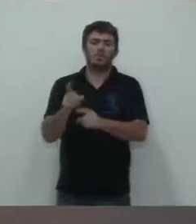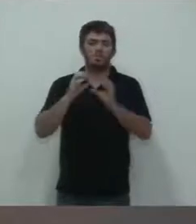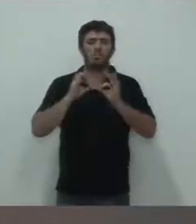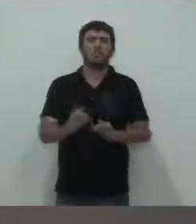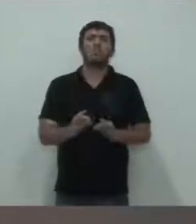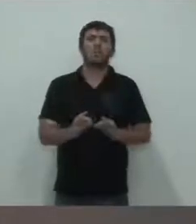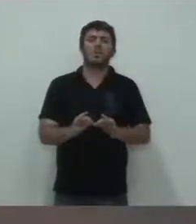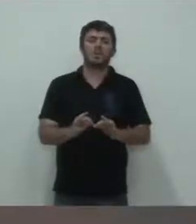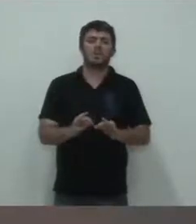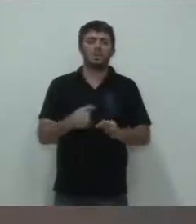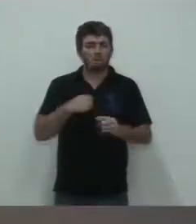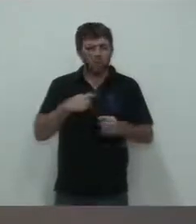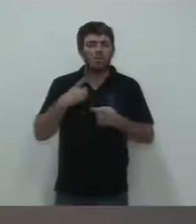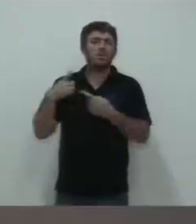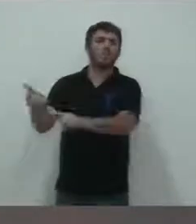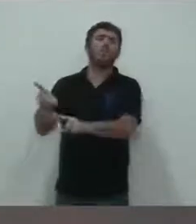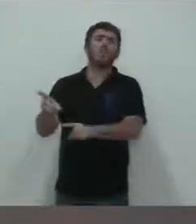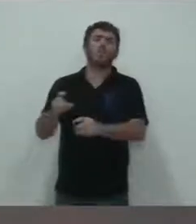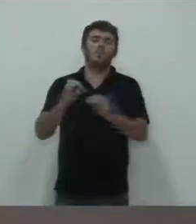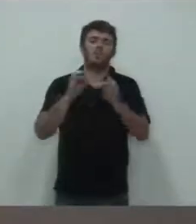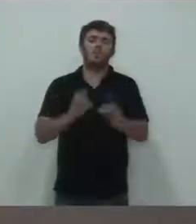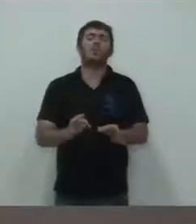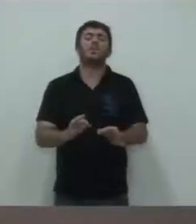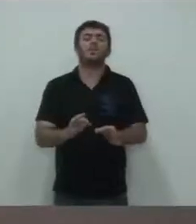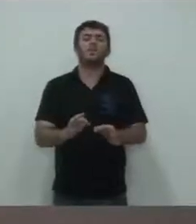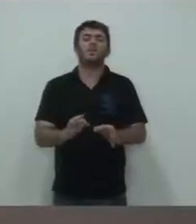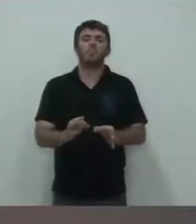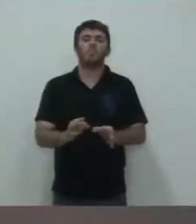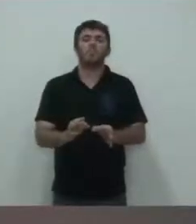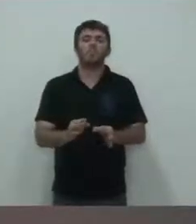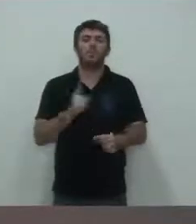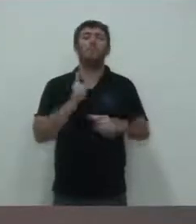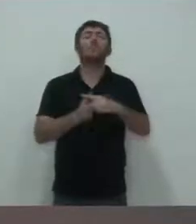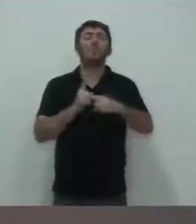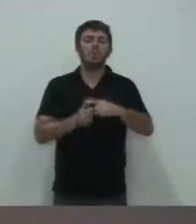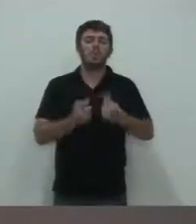Eu sou contra esse governo. Por quê? Tá aí.